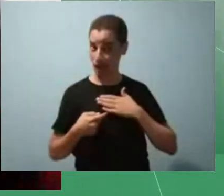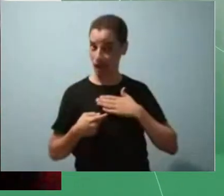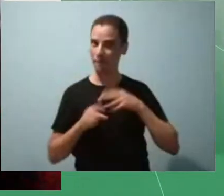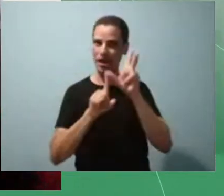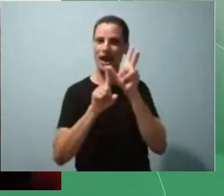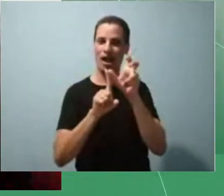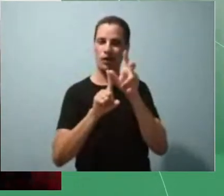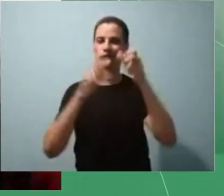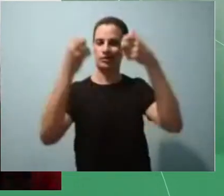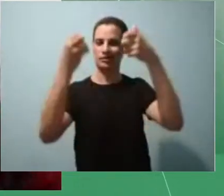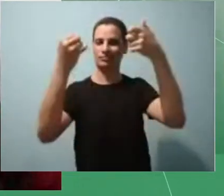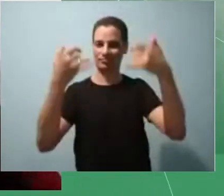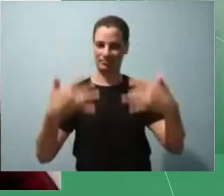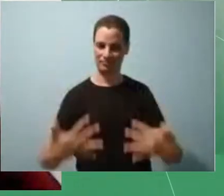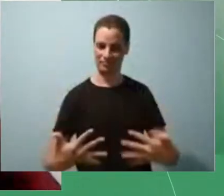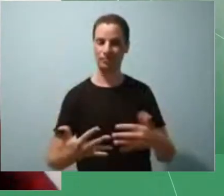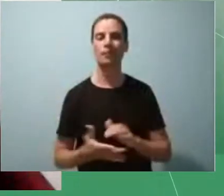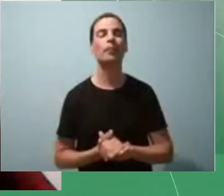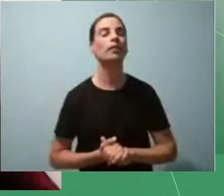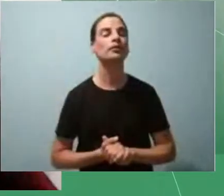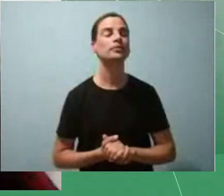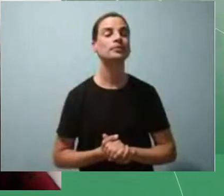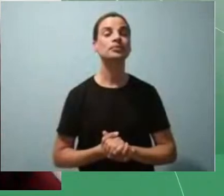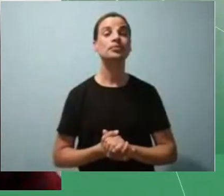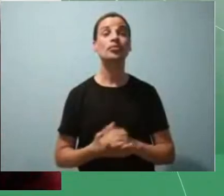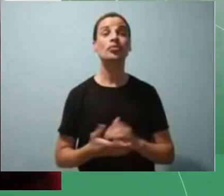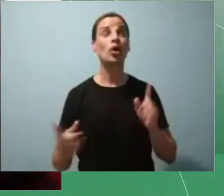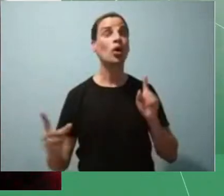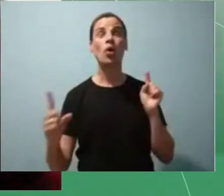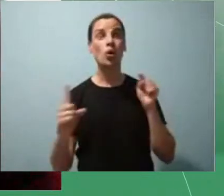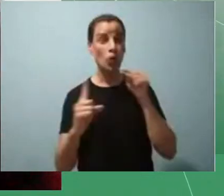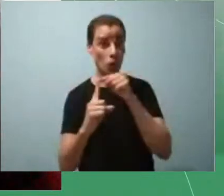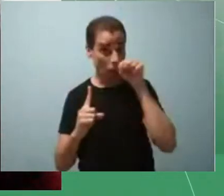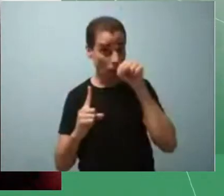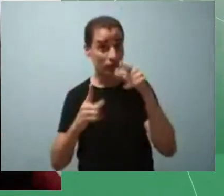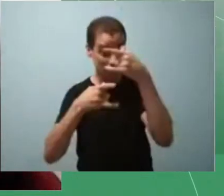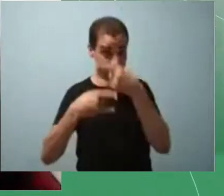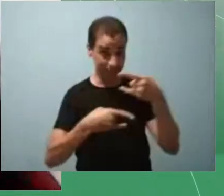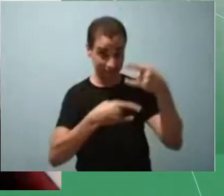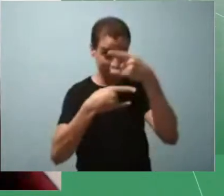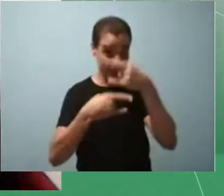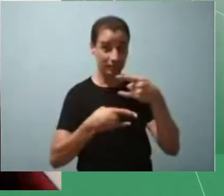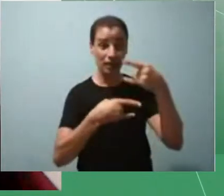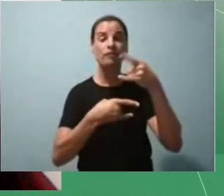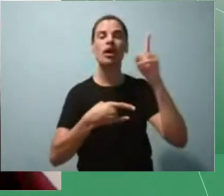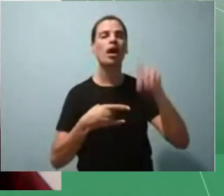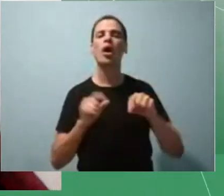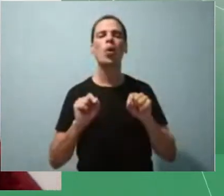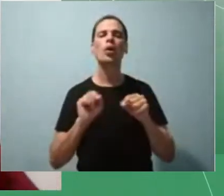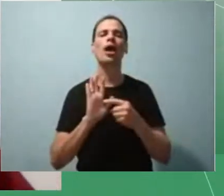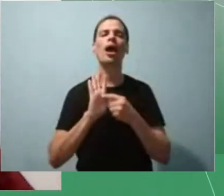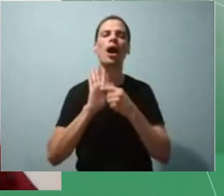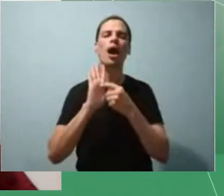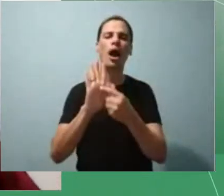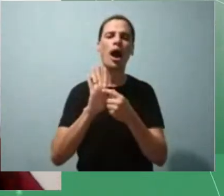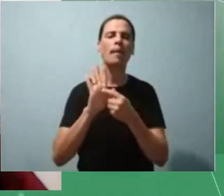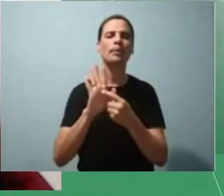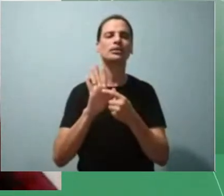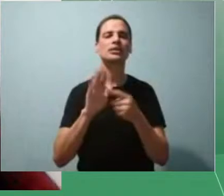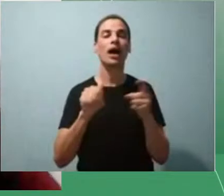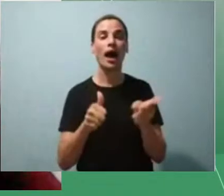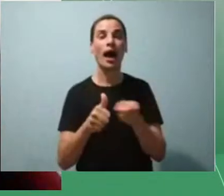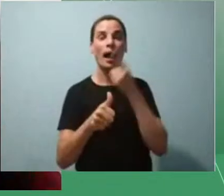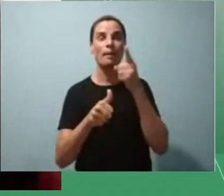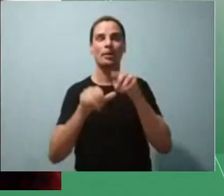Gente, o objetivo dessa live é apresentar a primeira mesa de